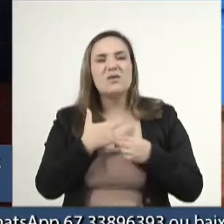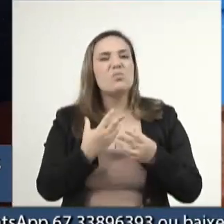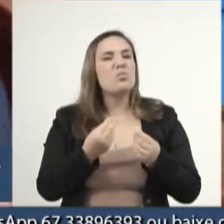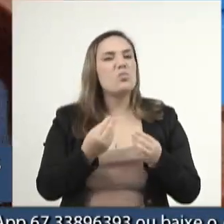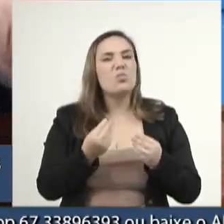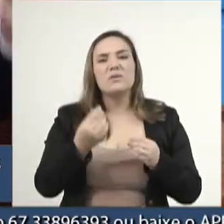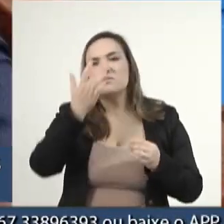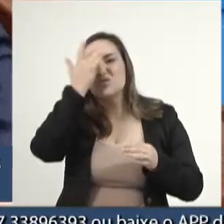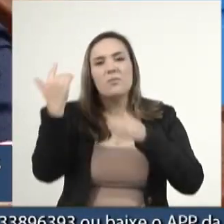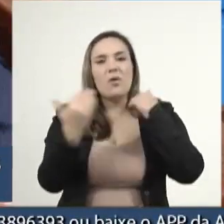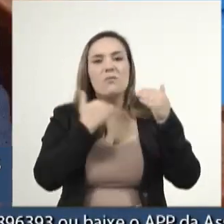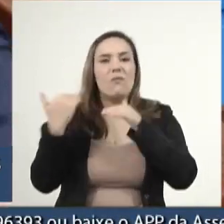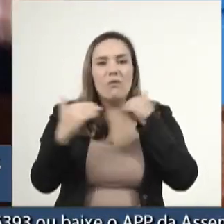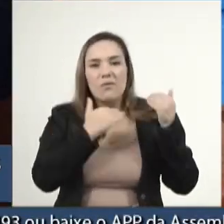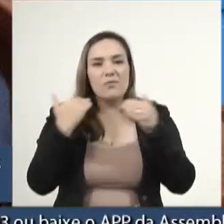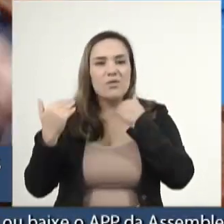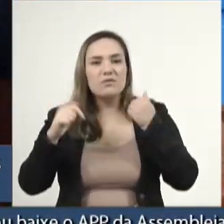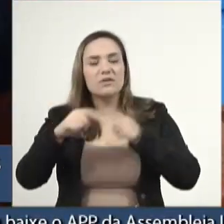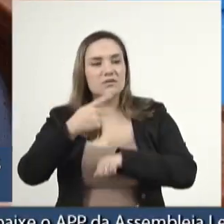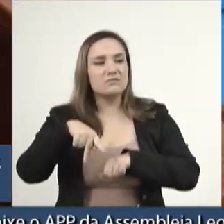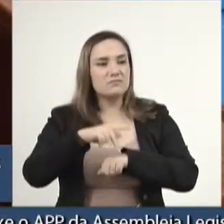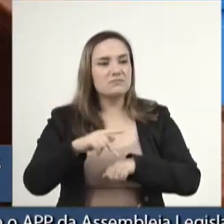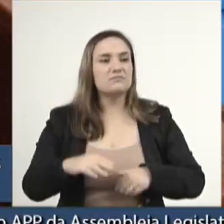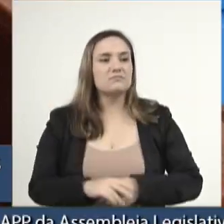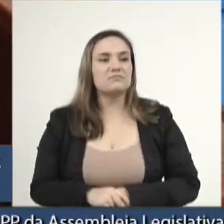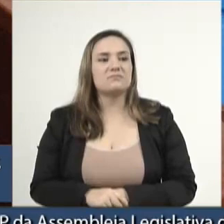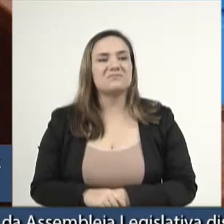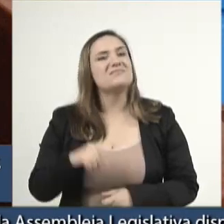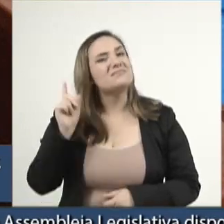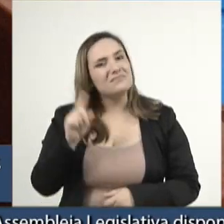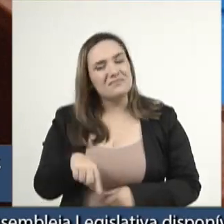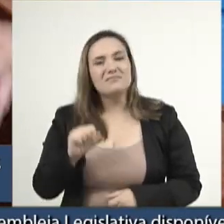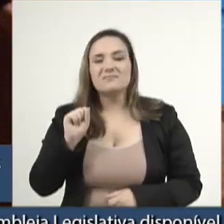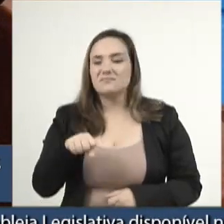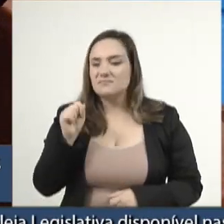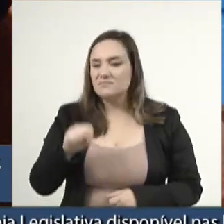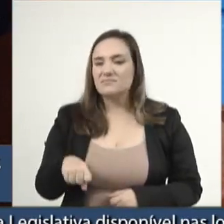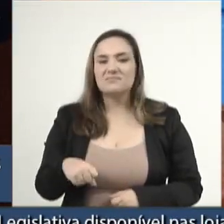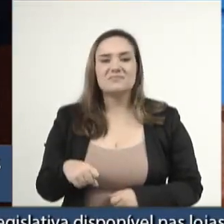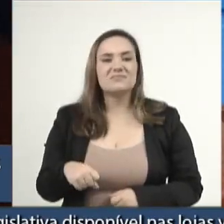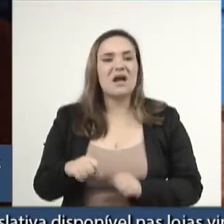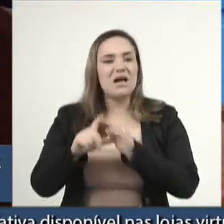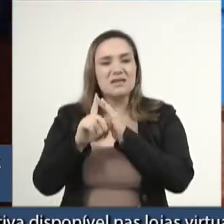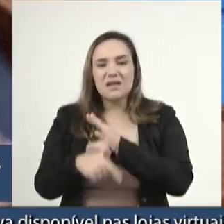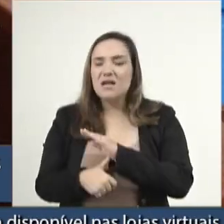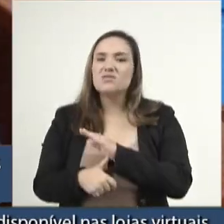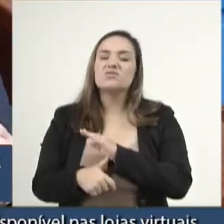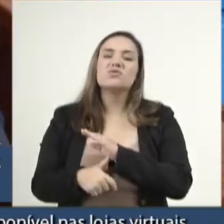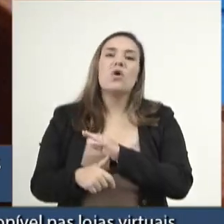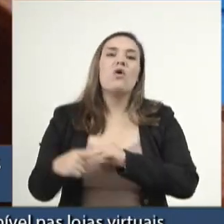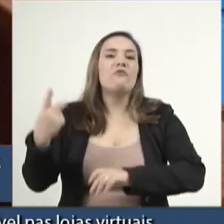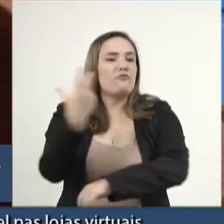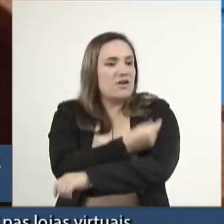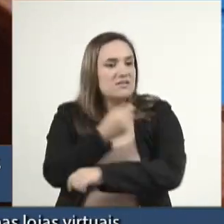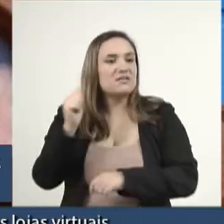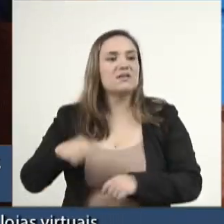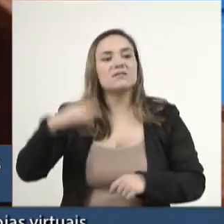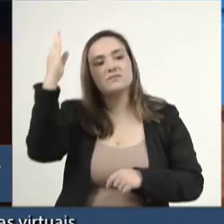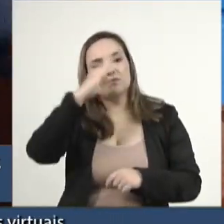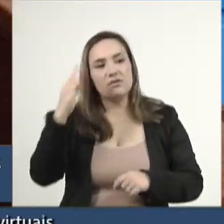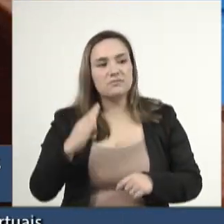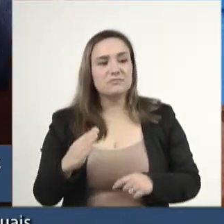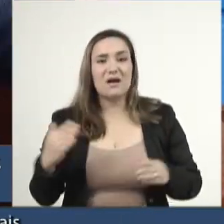e milhares de mortes nesse país. Negacionista. Atrasou a vinda das vacinas para o Brasil.